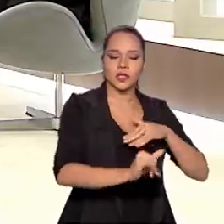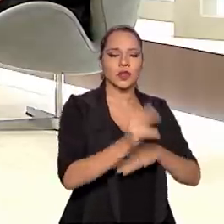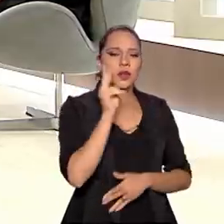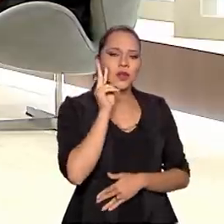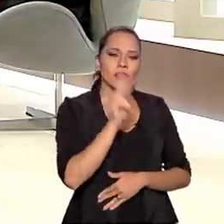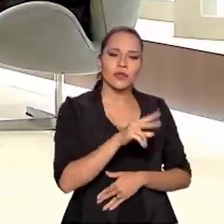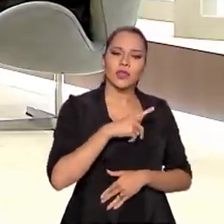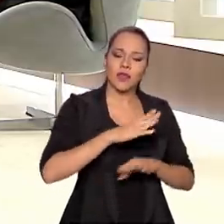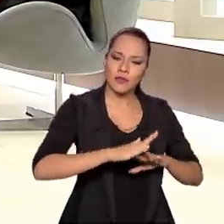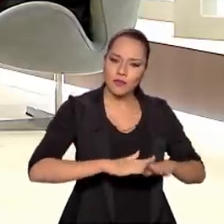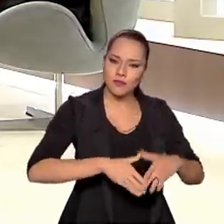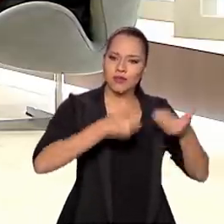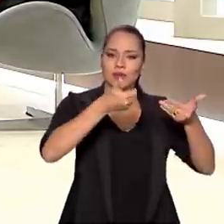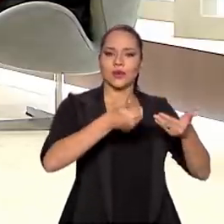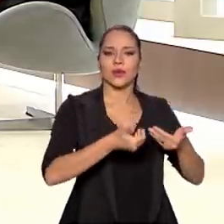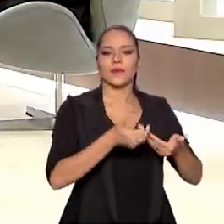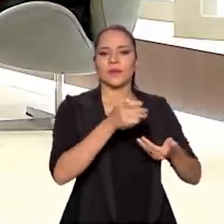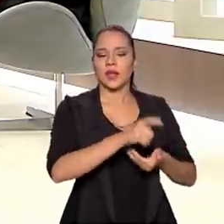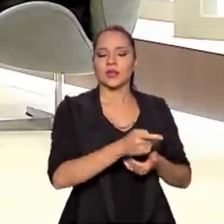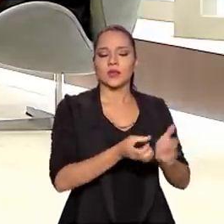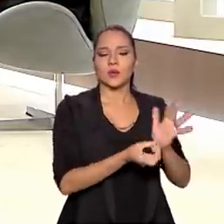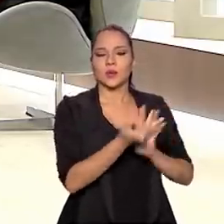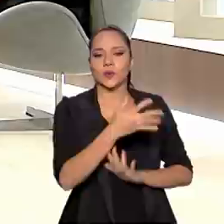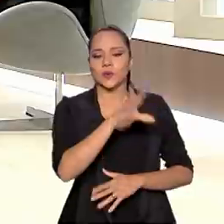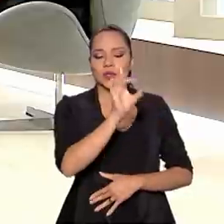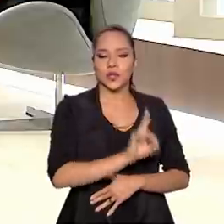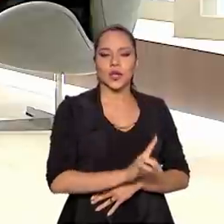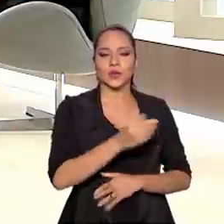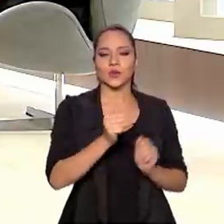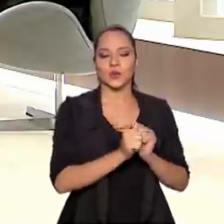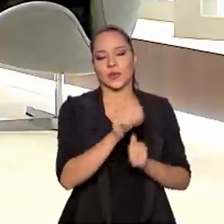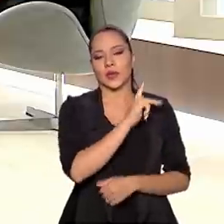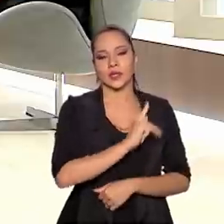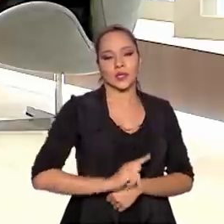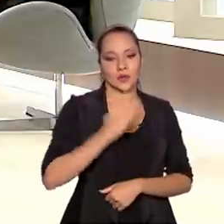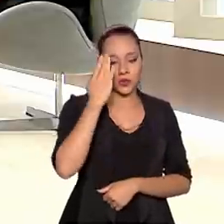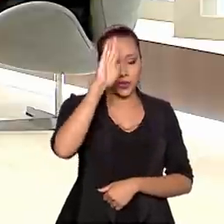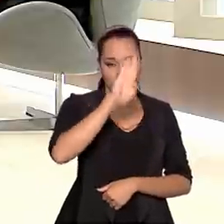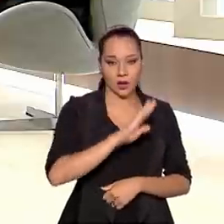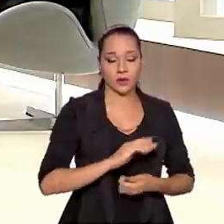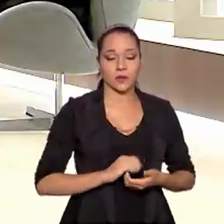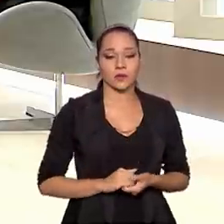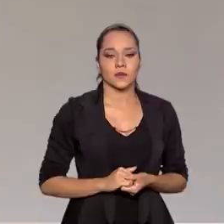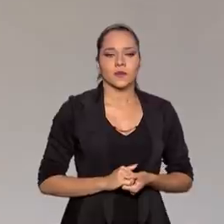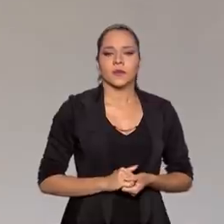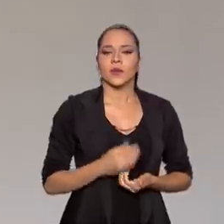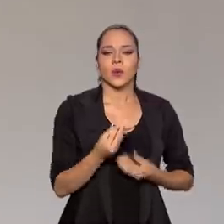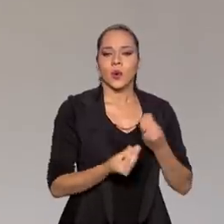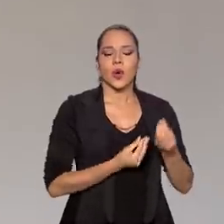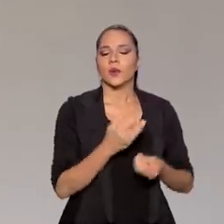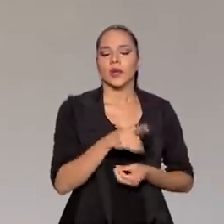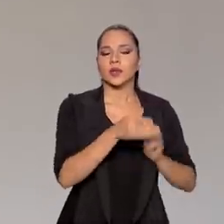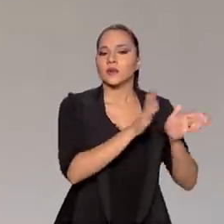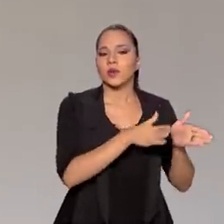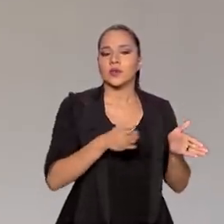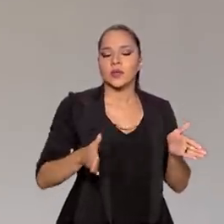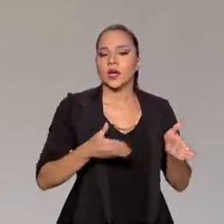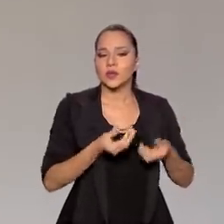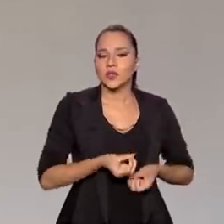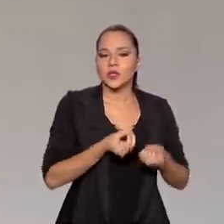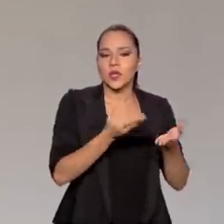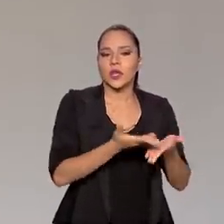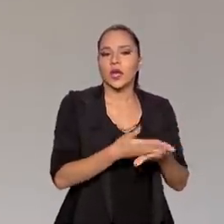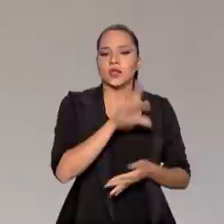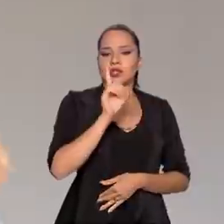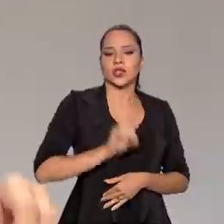ganharam impulso essa cessão de direitos com o presidente Jair Bolsonaro, com esse mandato do presidente. Como é que está esse processo de ceder esses